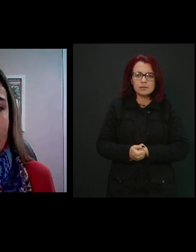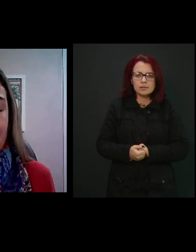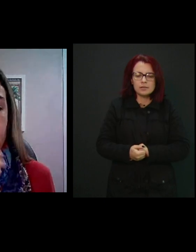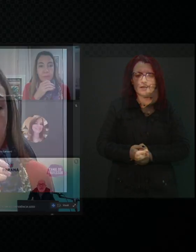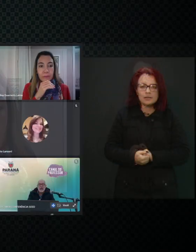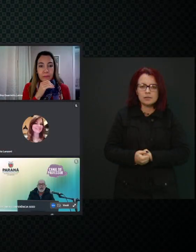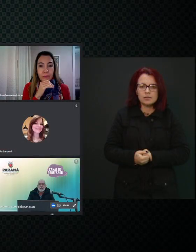na tela.